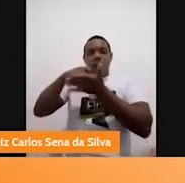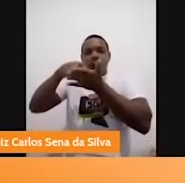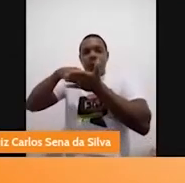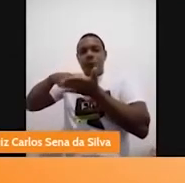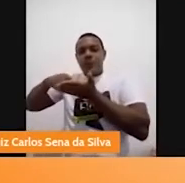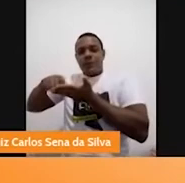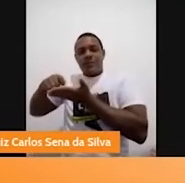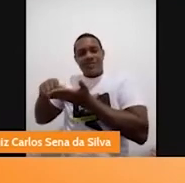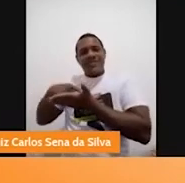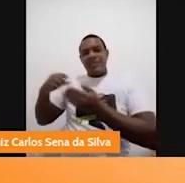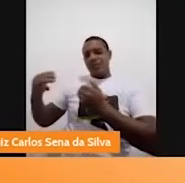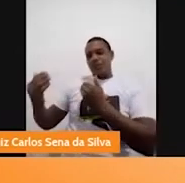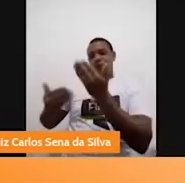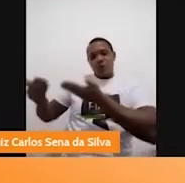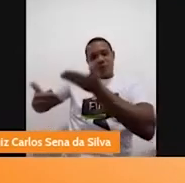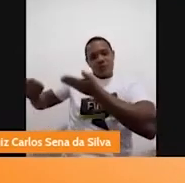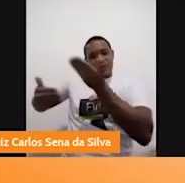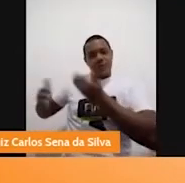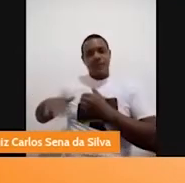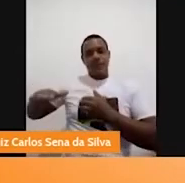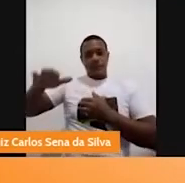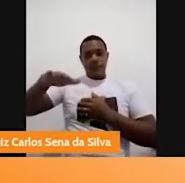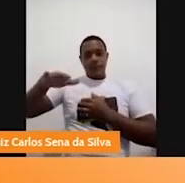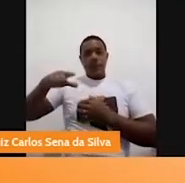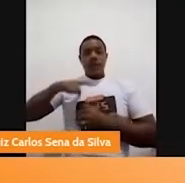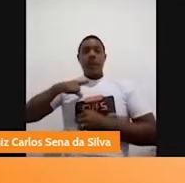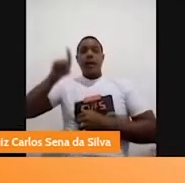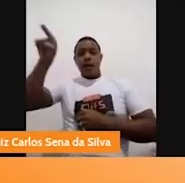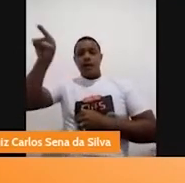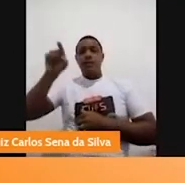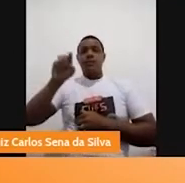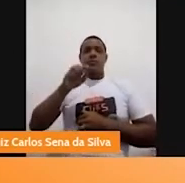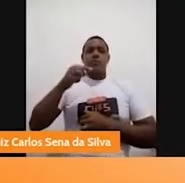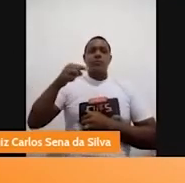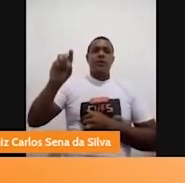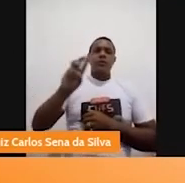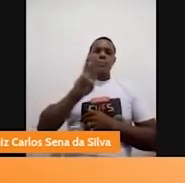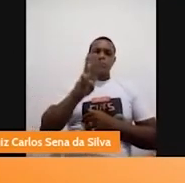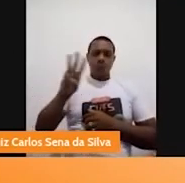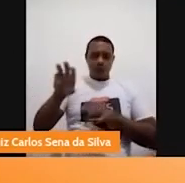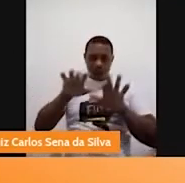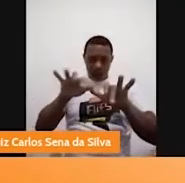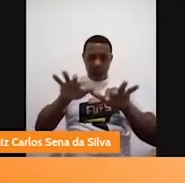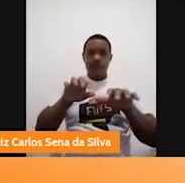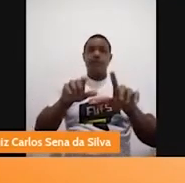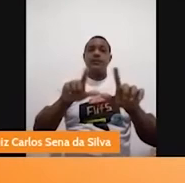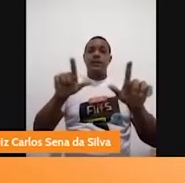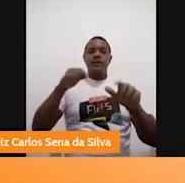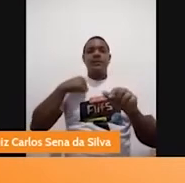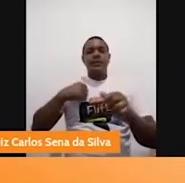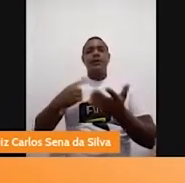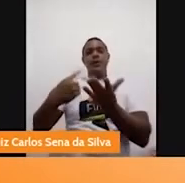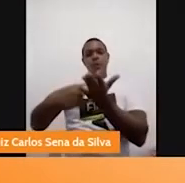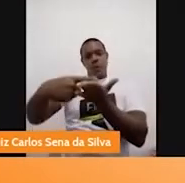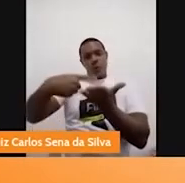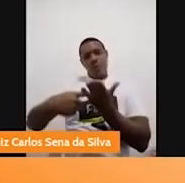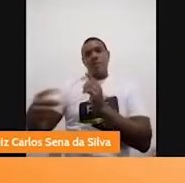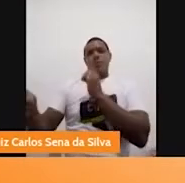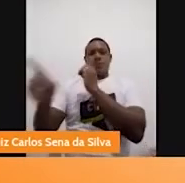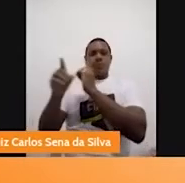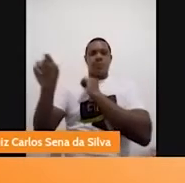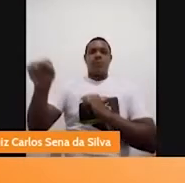feito várias ações. Então, vai lá no site da gente. Manda uma mensagem. A equipe vem para entrar em contato e a gente agenda o encontro. Tá bom.